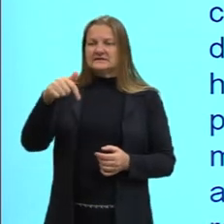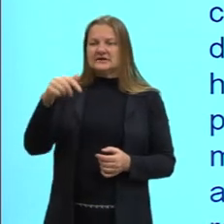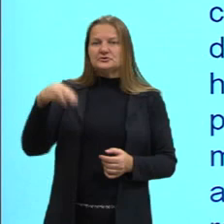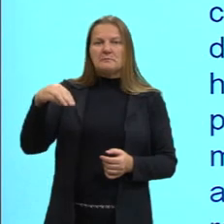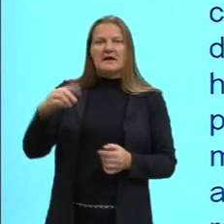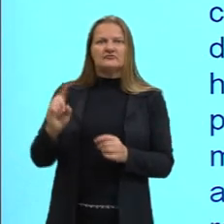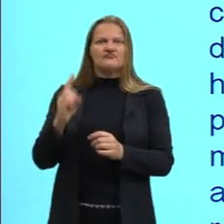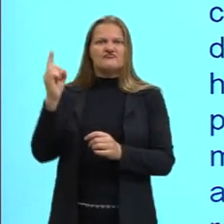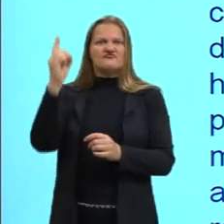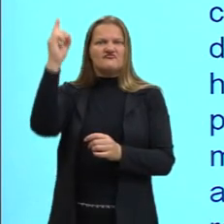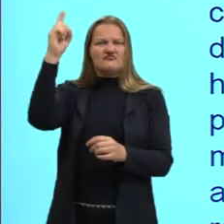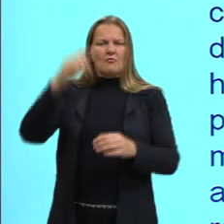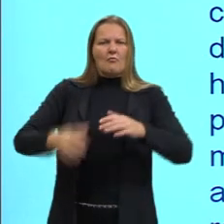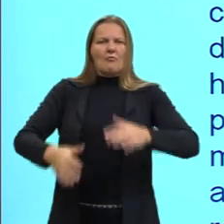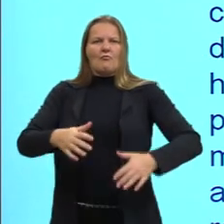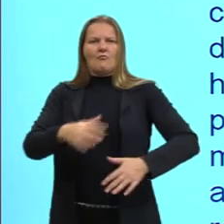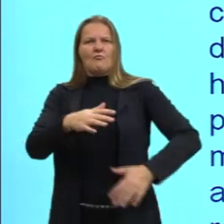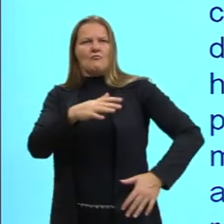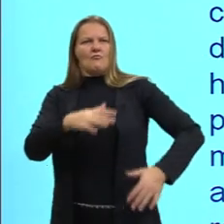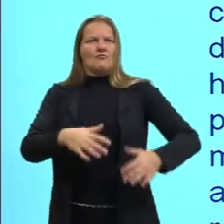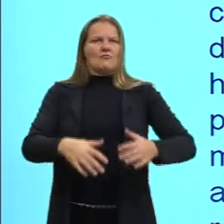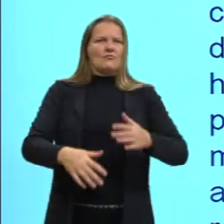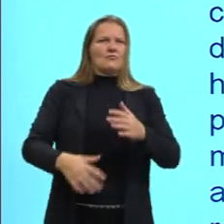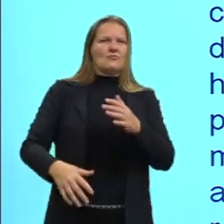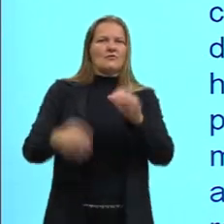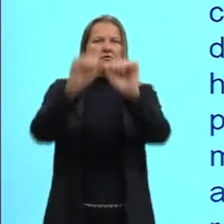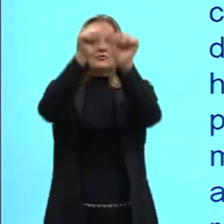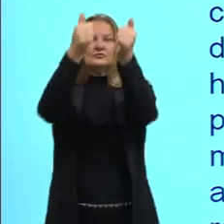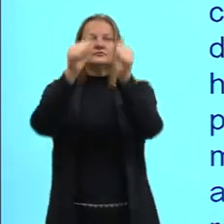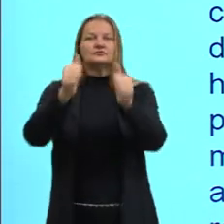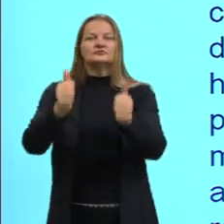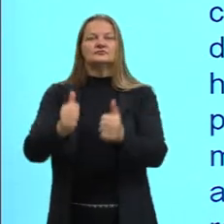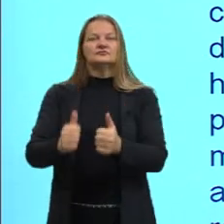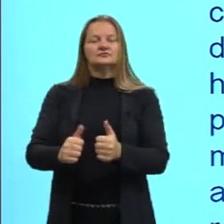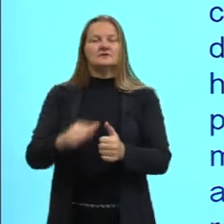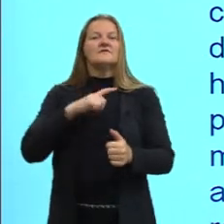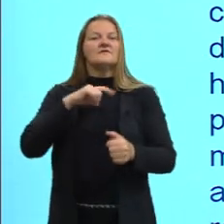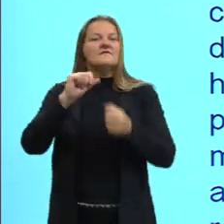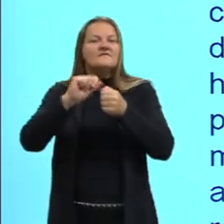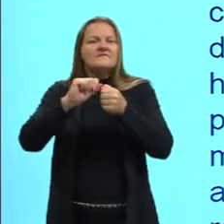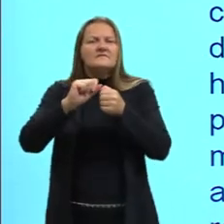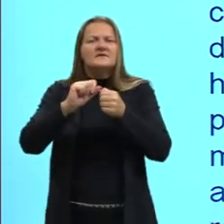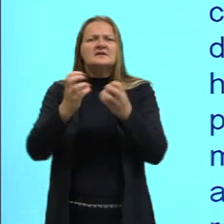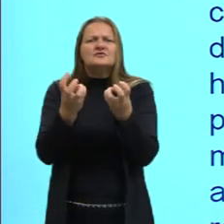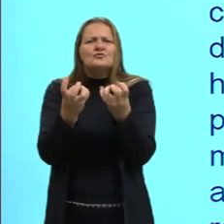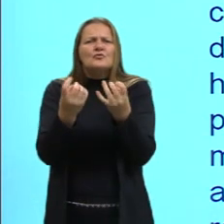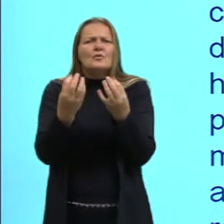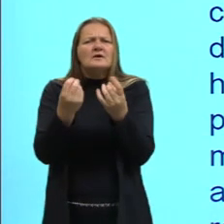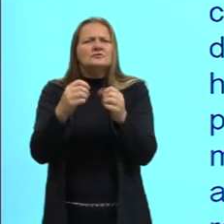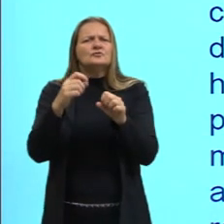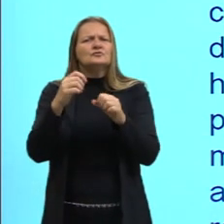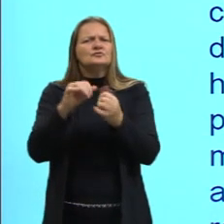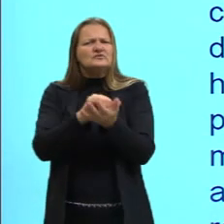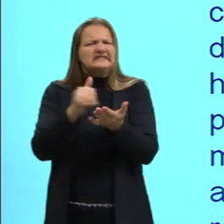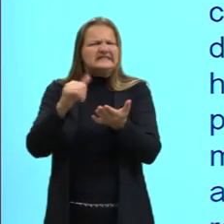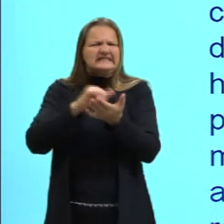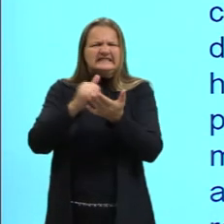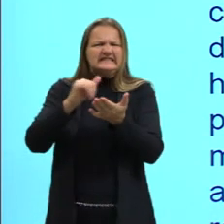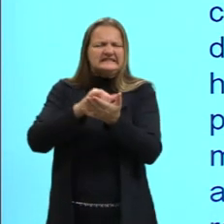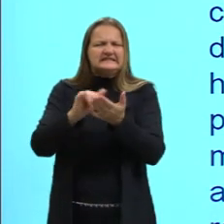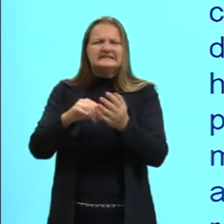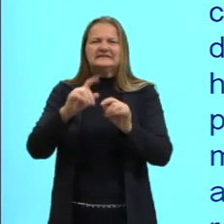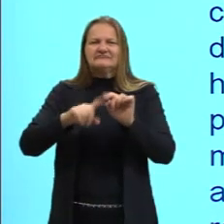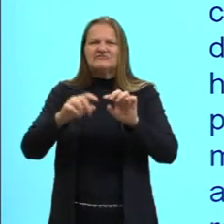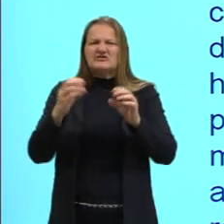3,3 toneladas. É uma escultura feita com a quantidade de resíduos eletrônicos ou